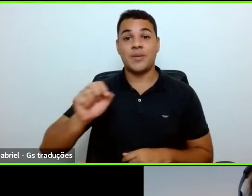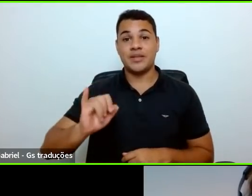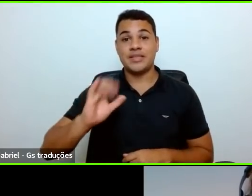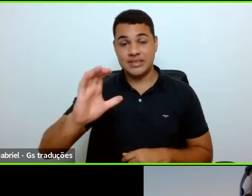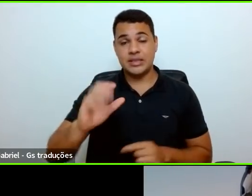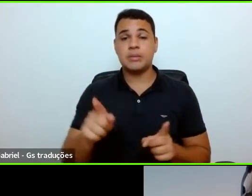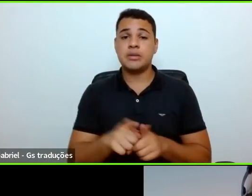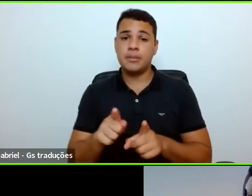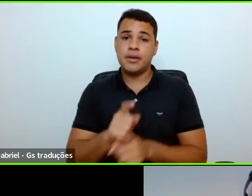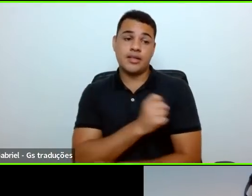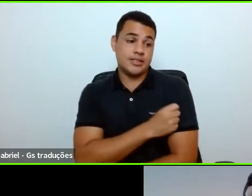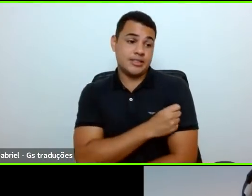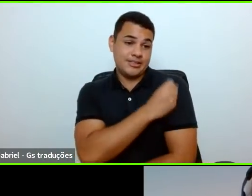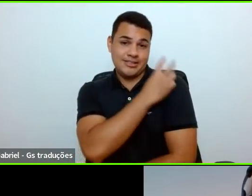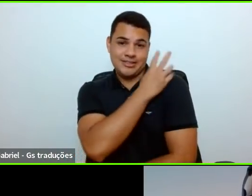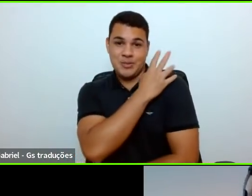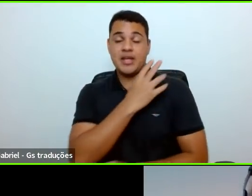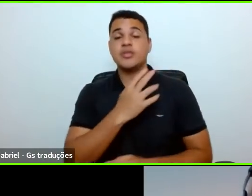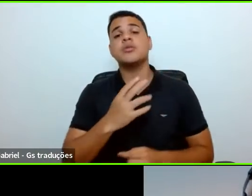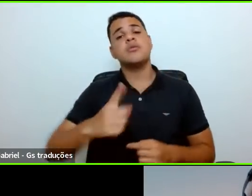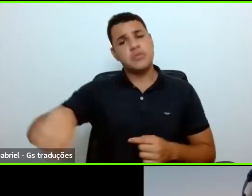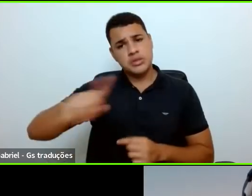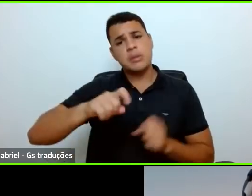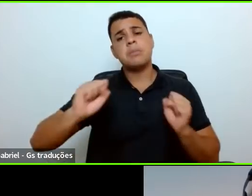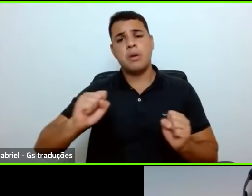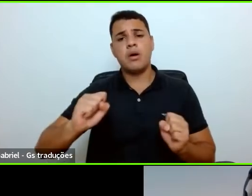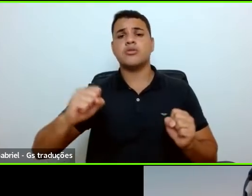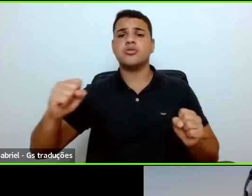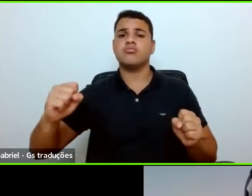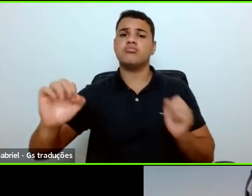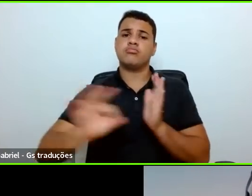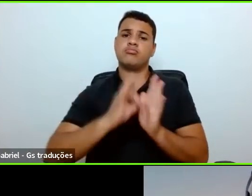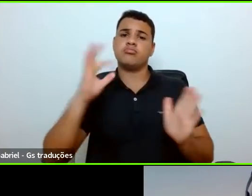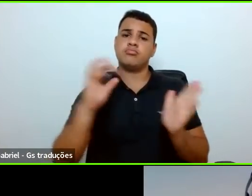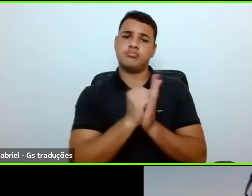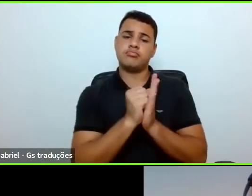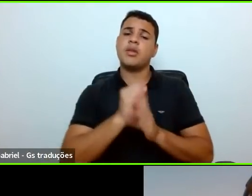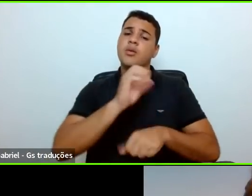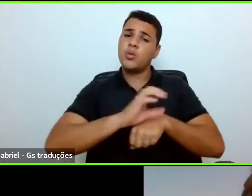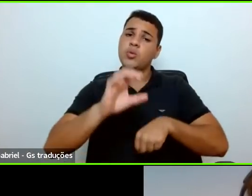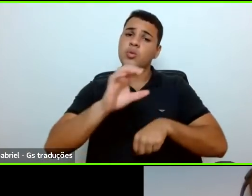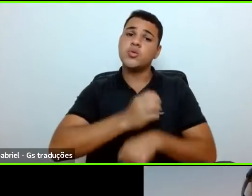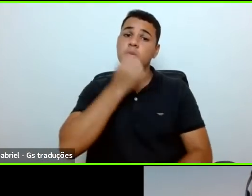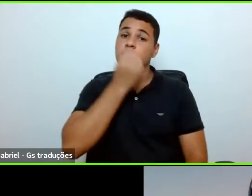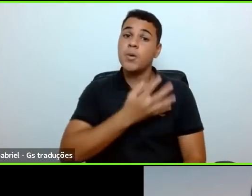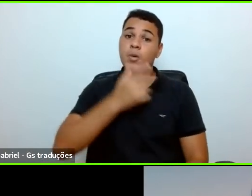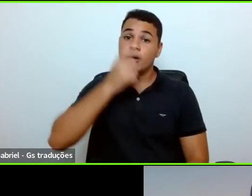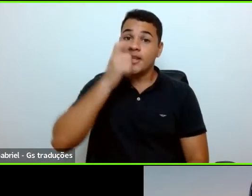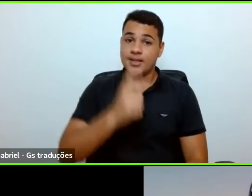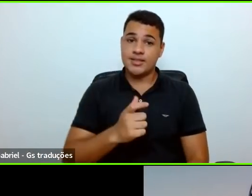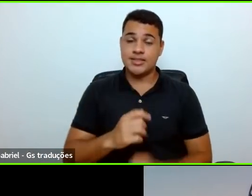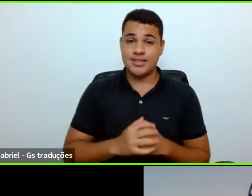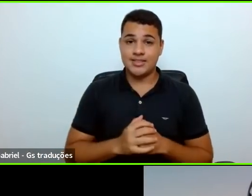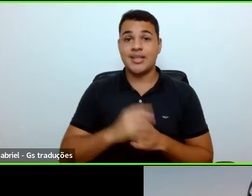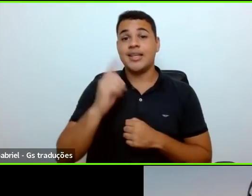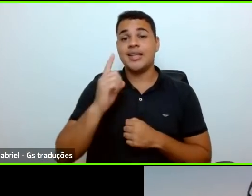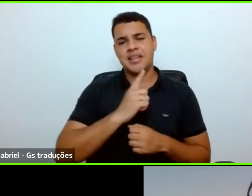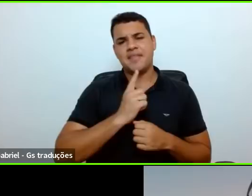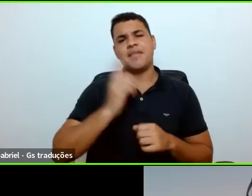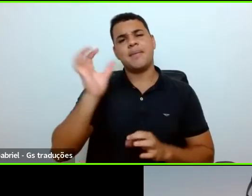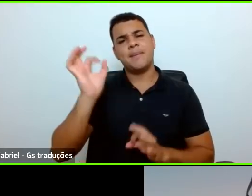médio e graduação, se interesse, possam se inscrever, vai ser um curso bem interessante, já foi feito, preparado